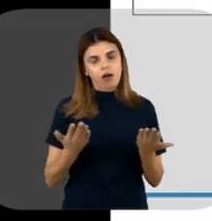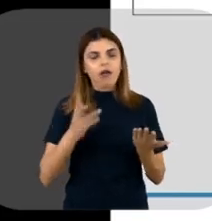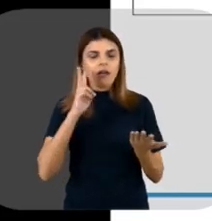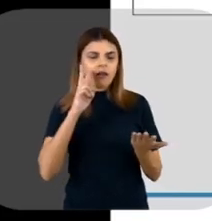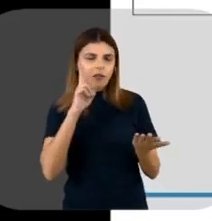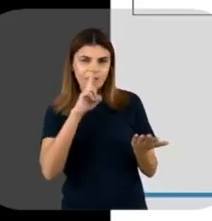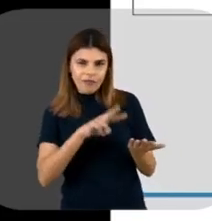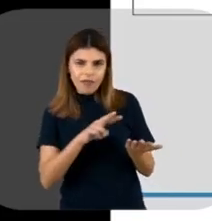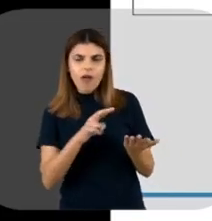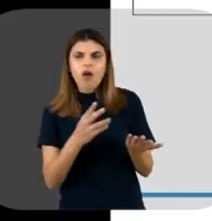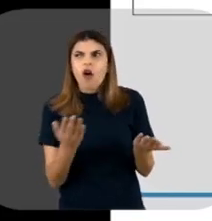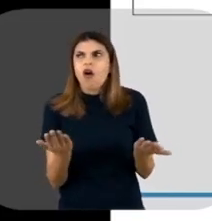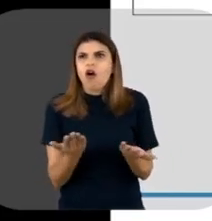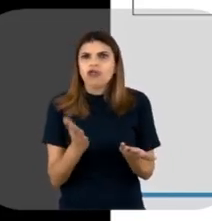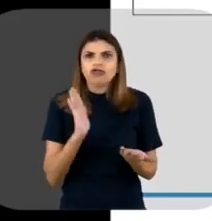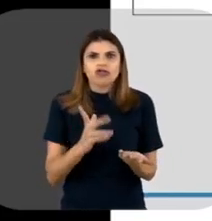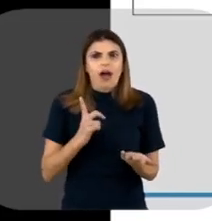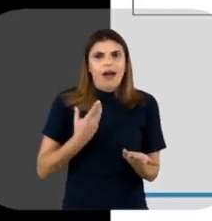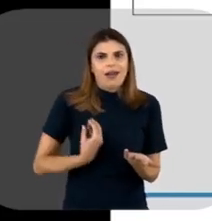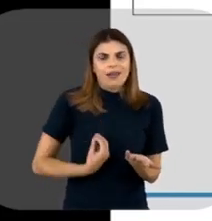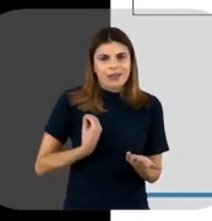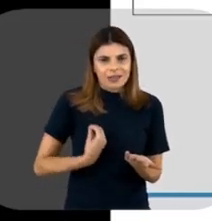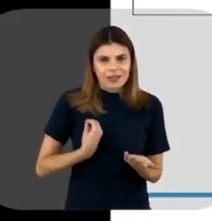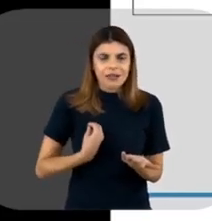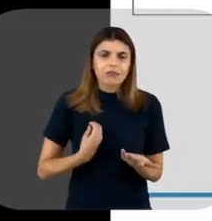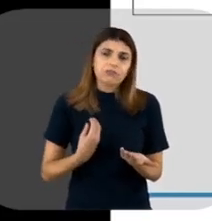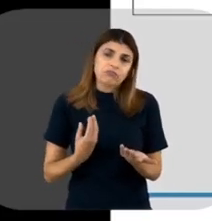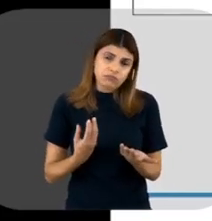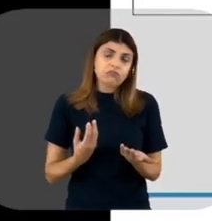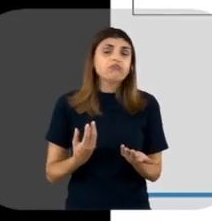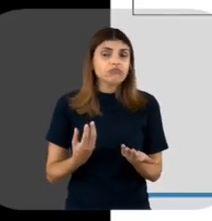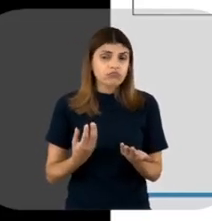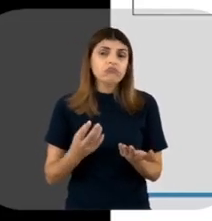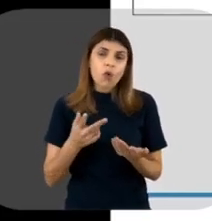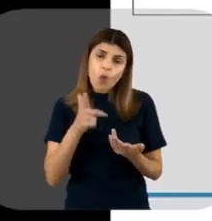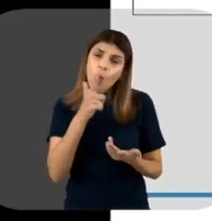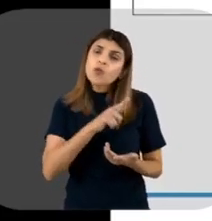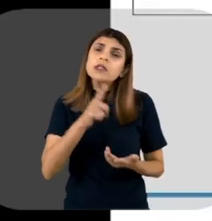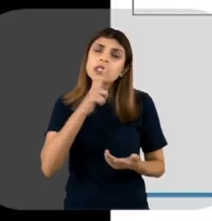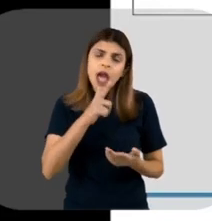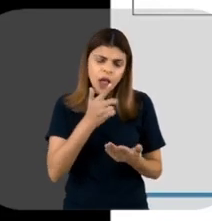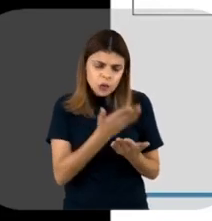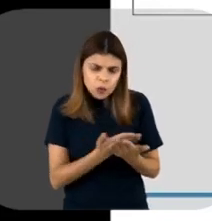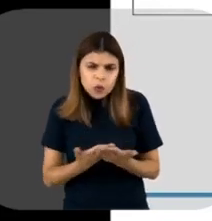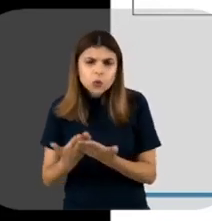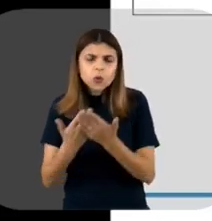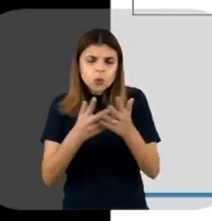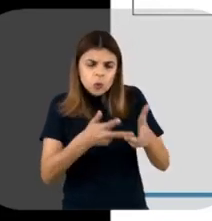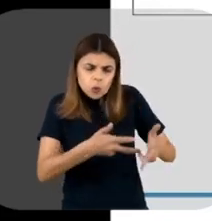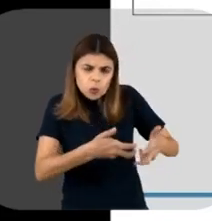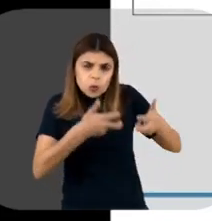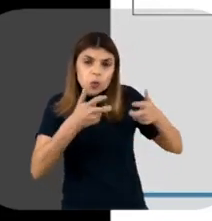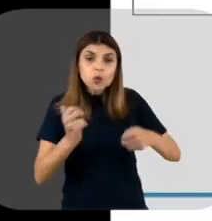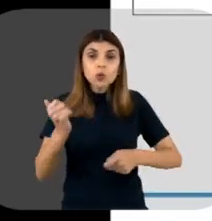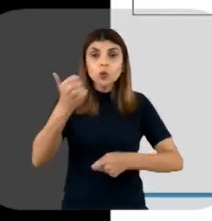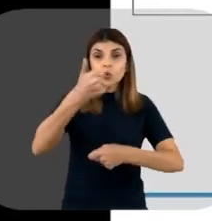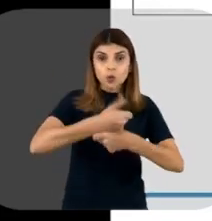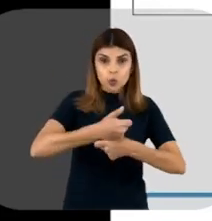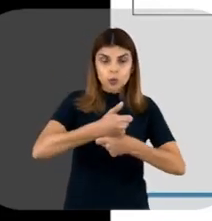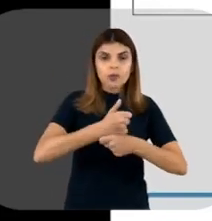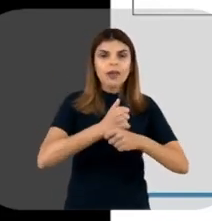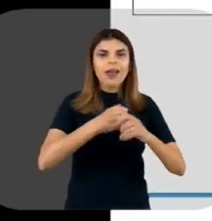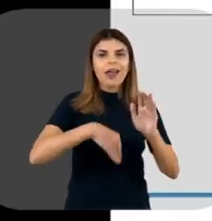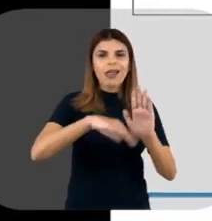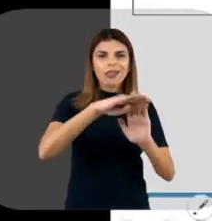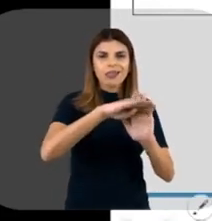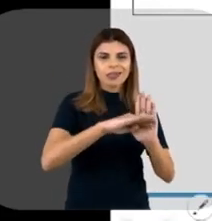hoje em dia... E assim, hoje em dia a gente já consegue substituir essas